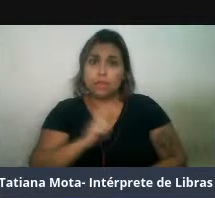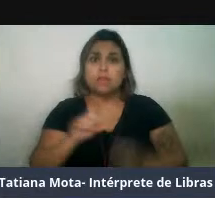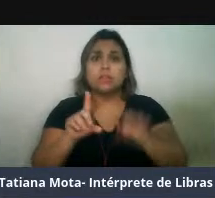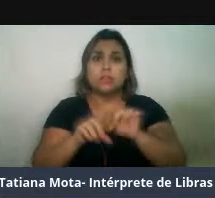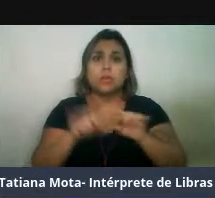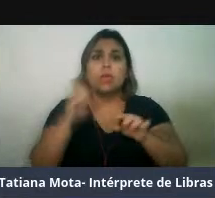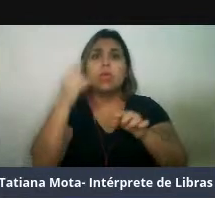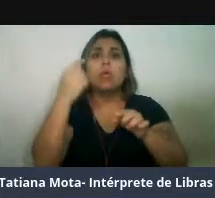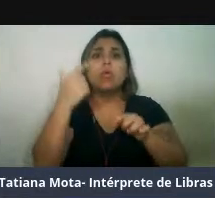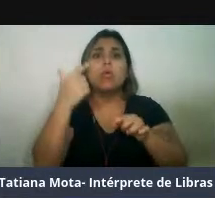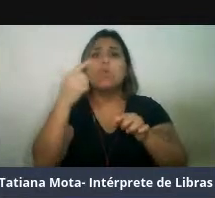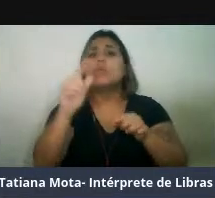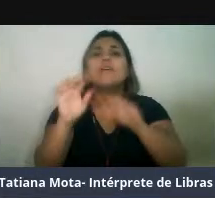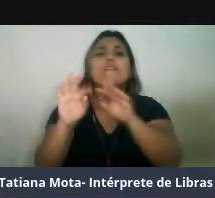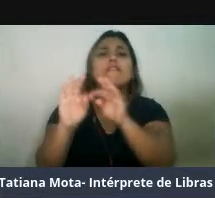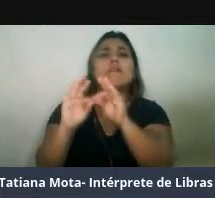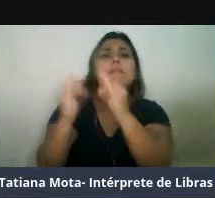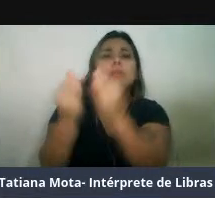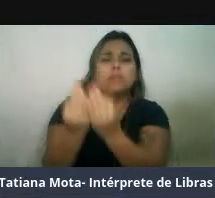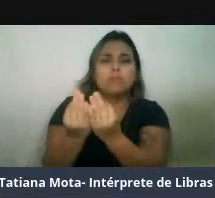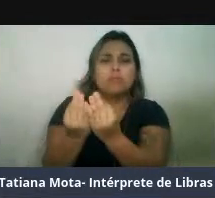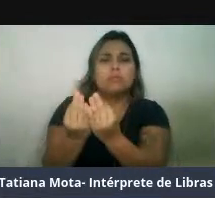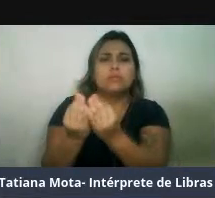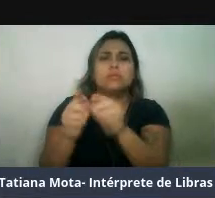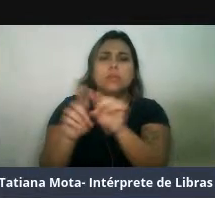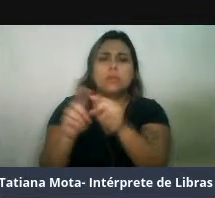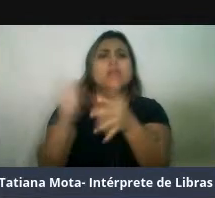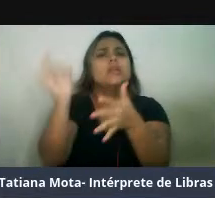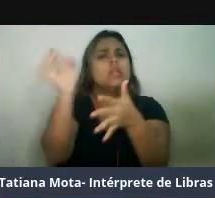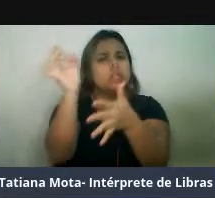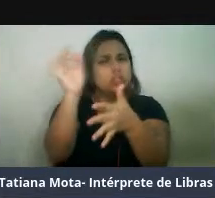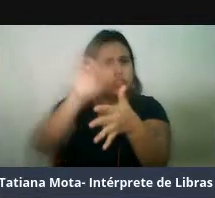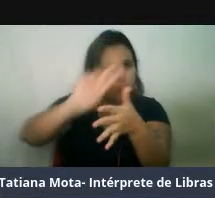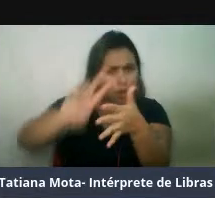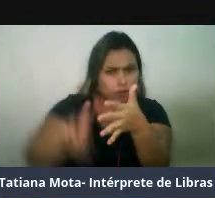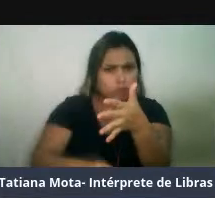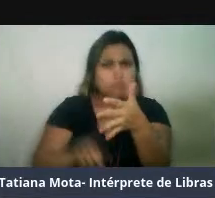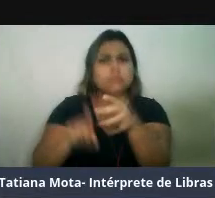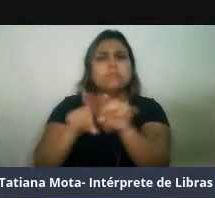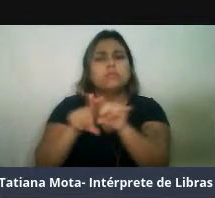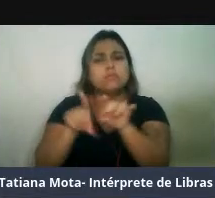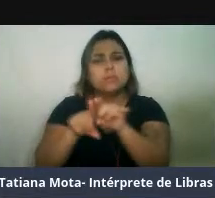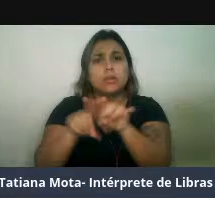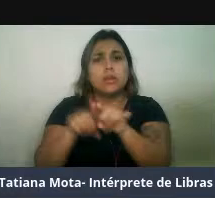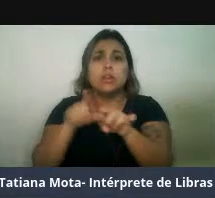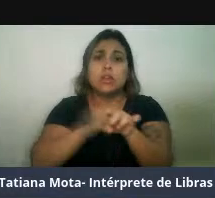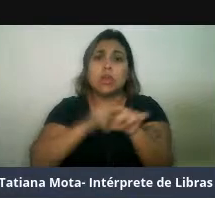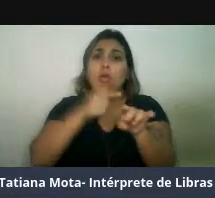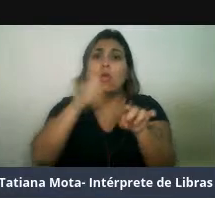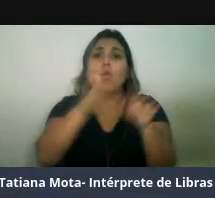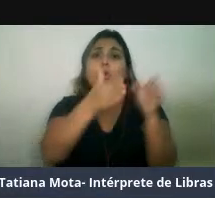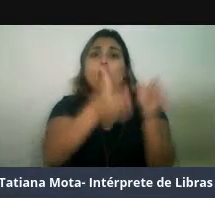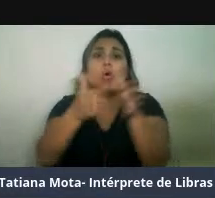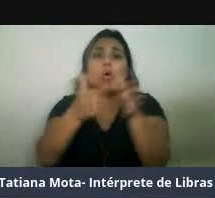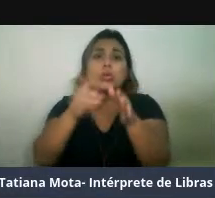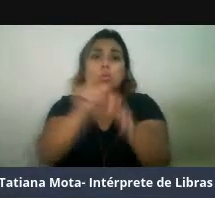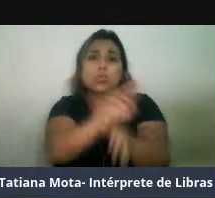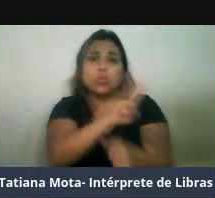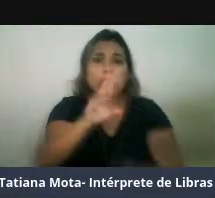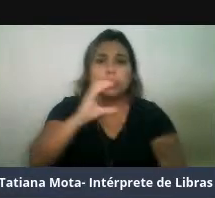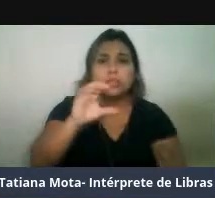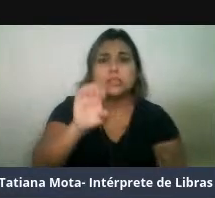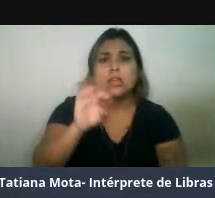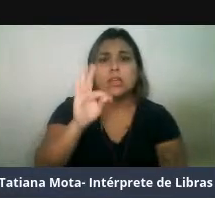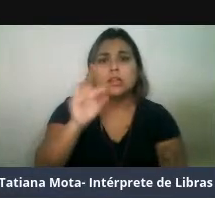na verdade, famílias e espécies. De uma outra ordem, que é a ordem cetártiodáctila, que